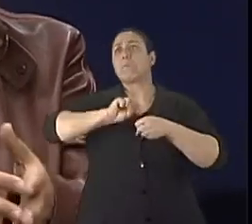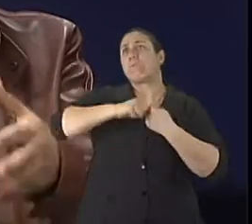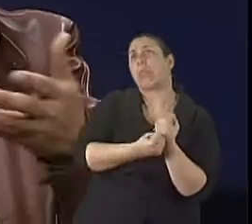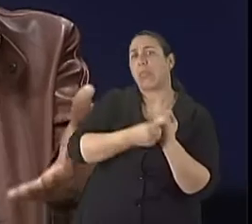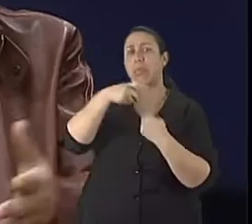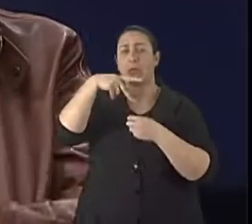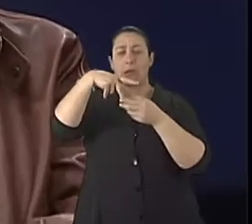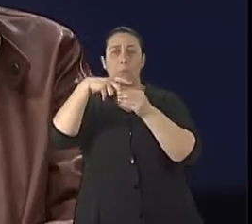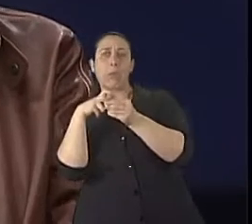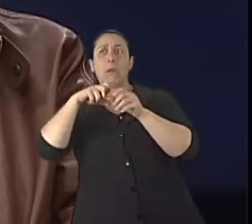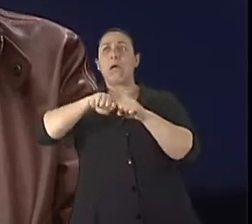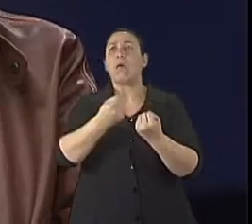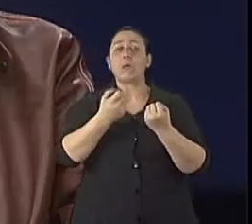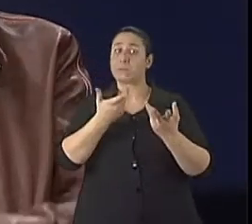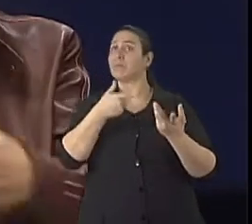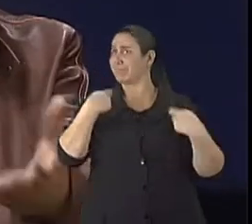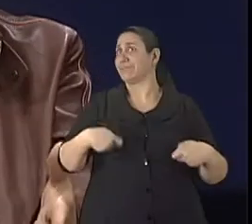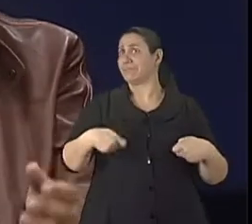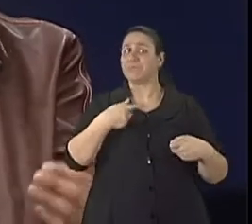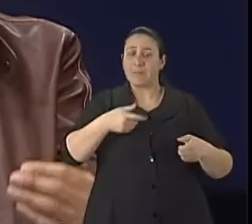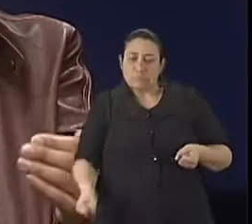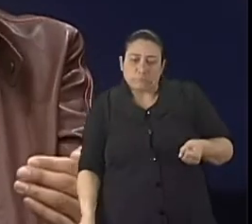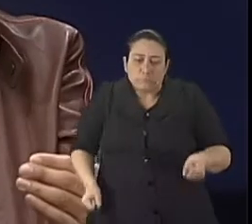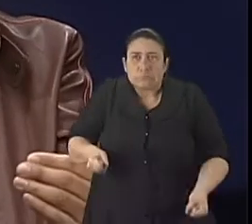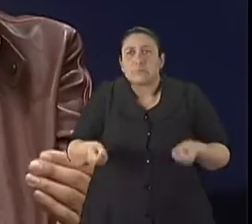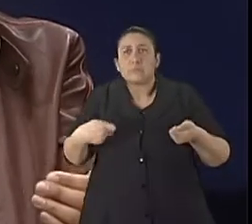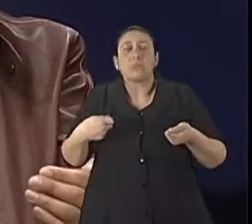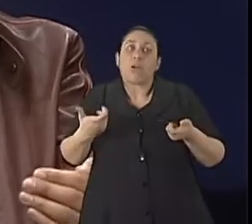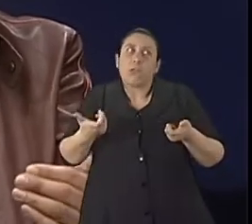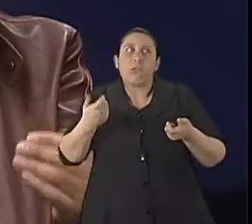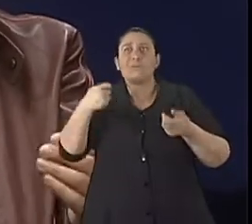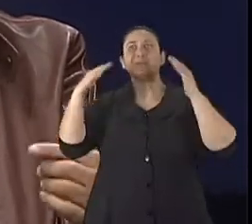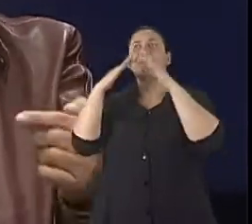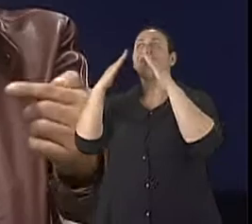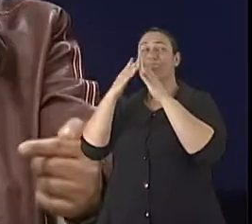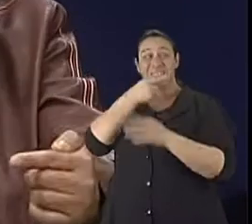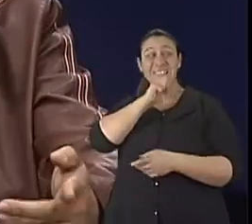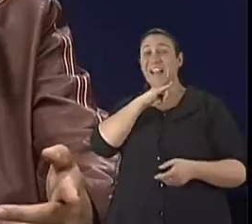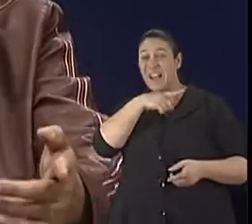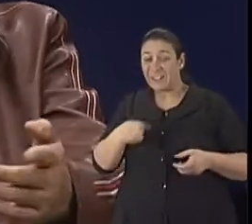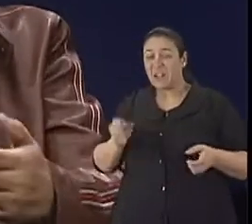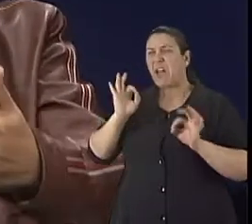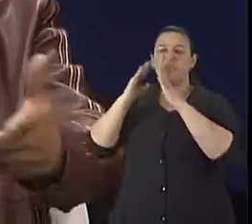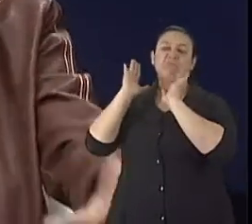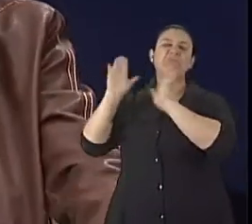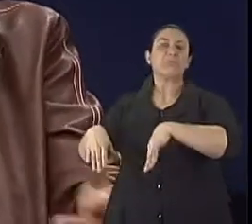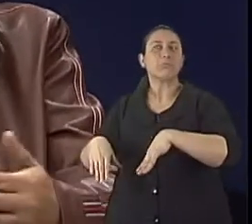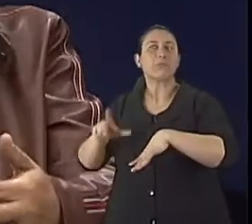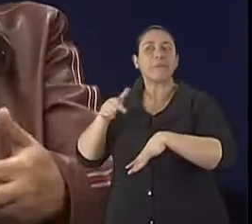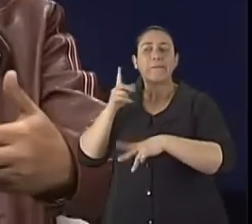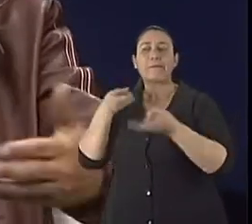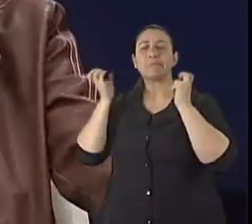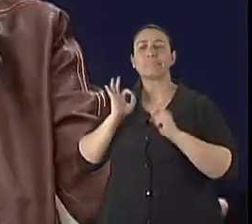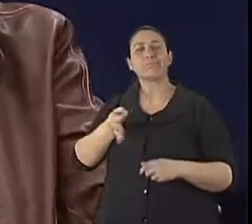impedido momentaneamente de caminhar, precisa de uma amuleta. Então, esse jovem vai ver que precisa sim ter uma calçada